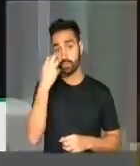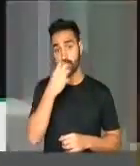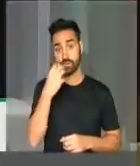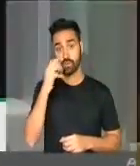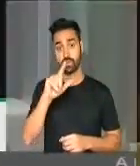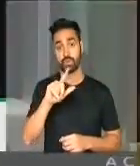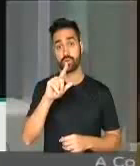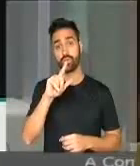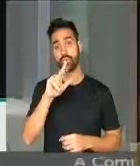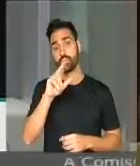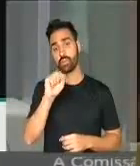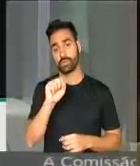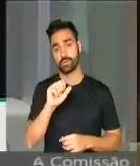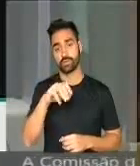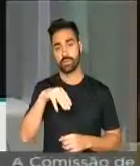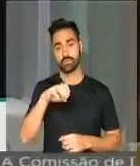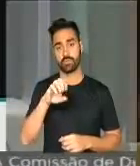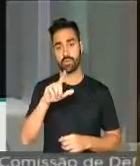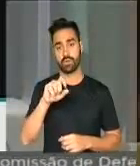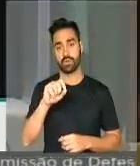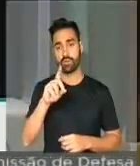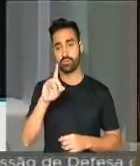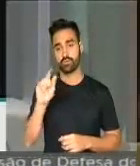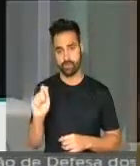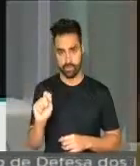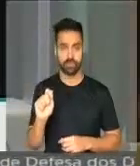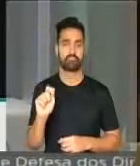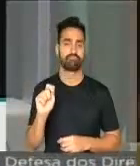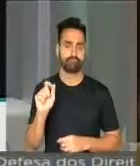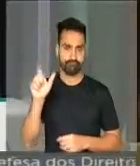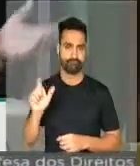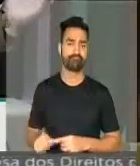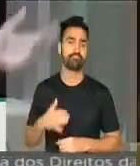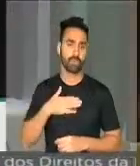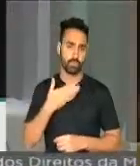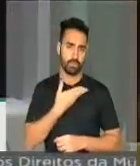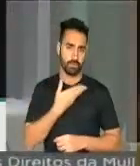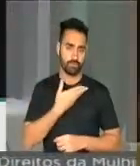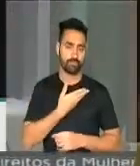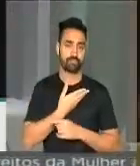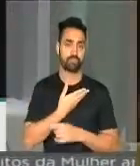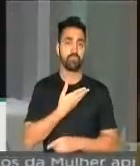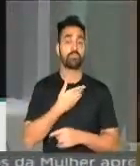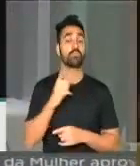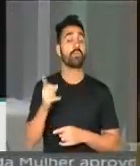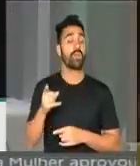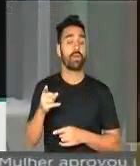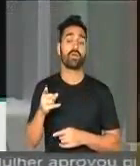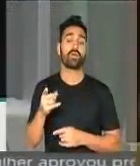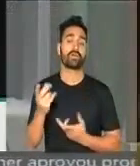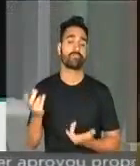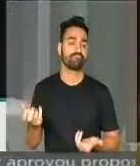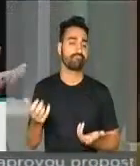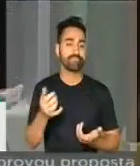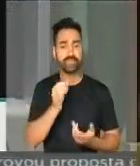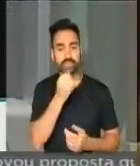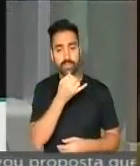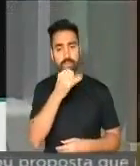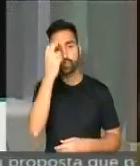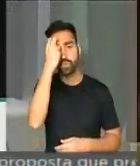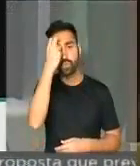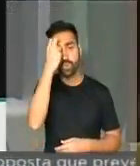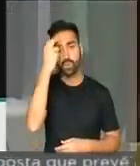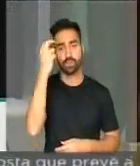Luiz Melodia. Um amigo em particular, a cultura brasileira perde um grande